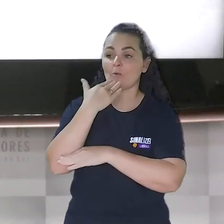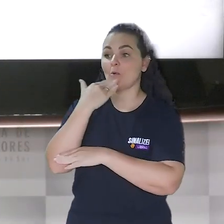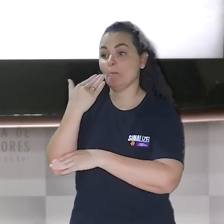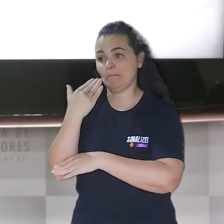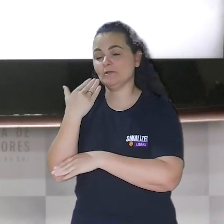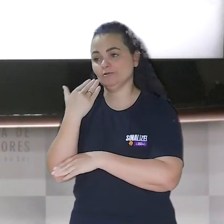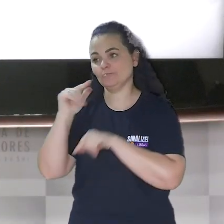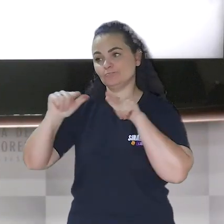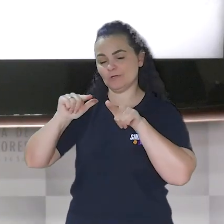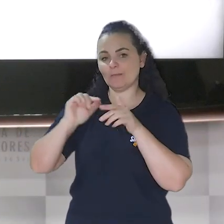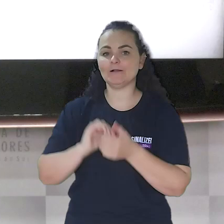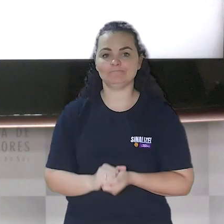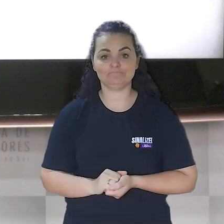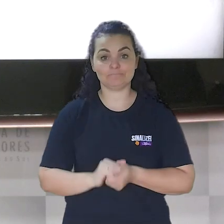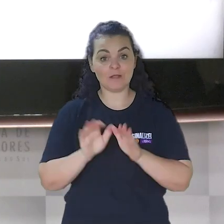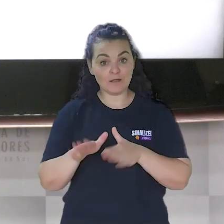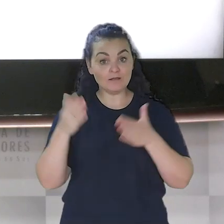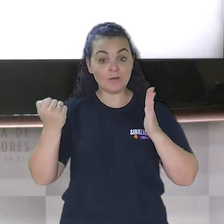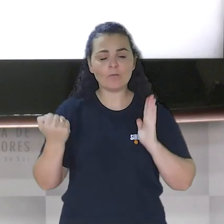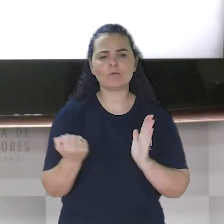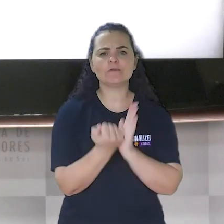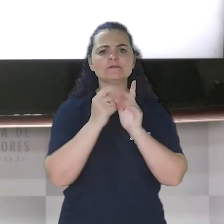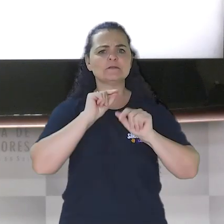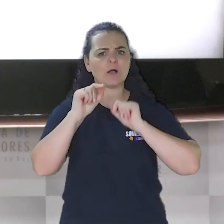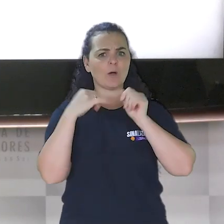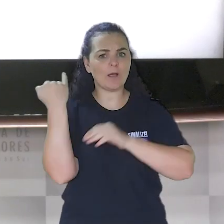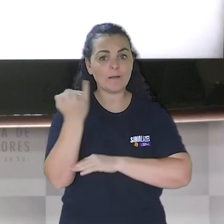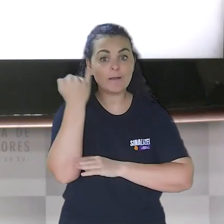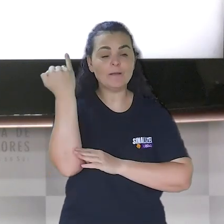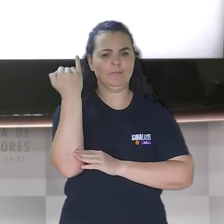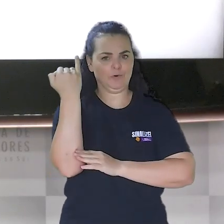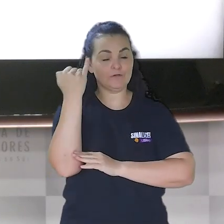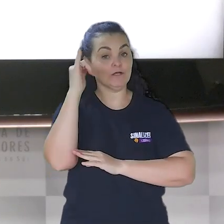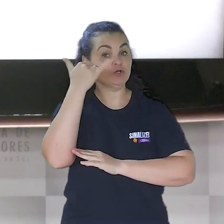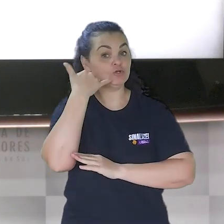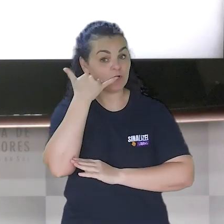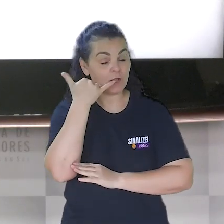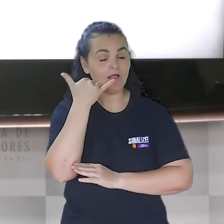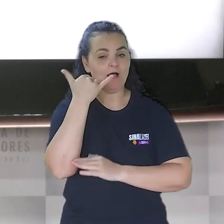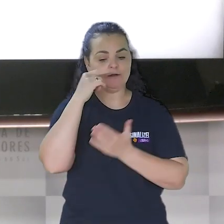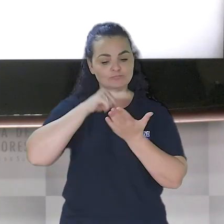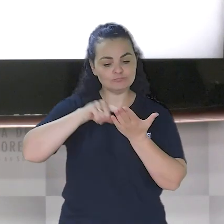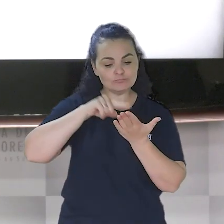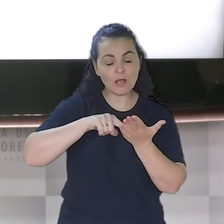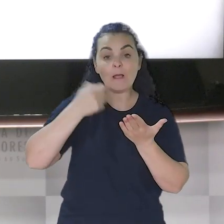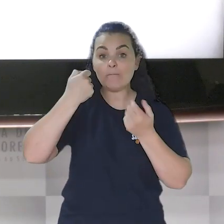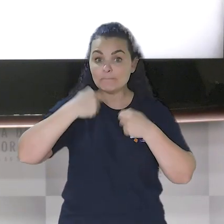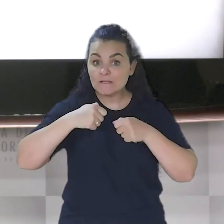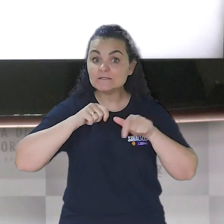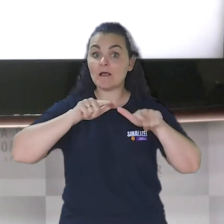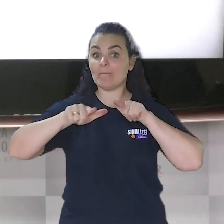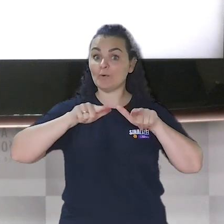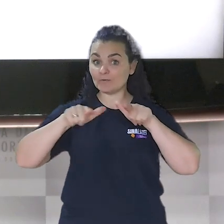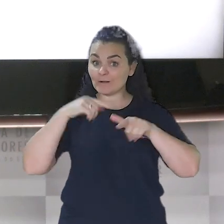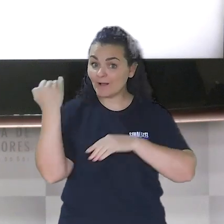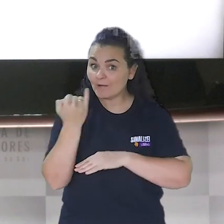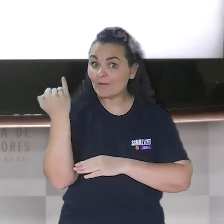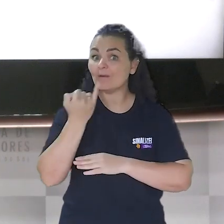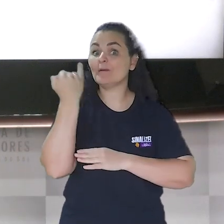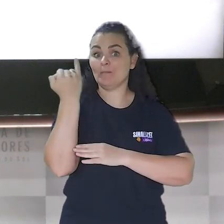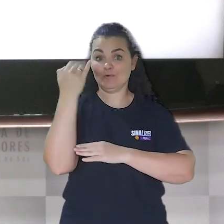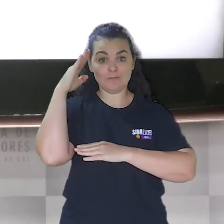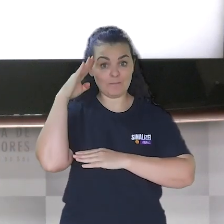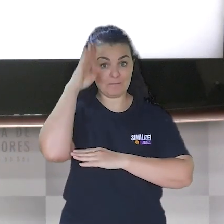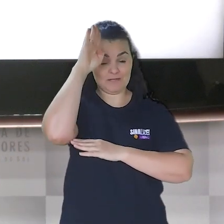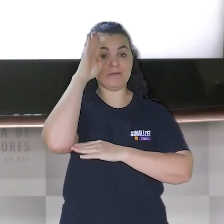novas ordens de serviço. A indicação destaca ainda a importância dos celulares para o trabalho dos motoboys, tornando